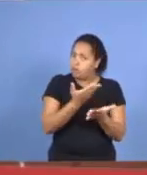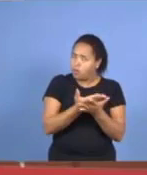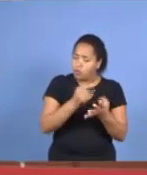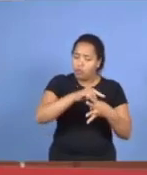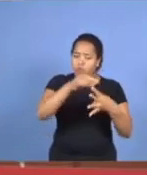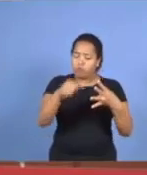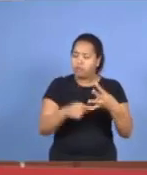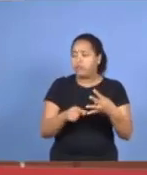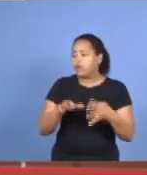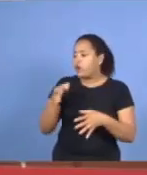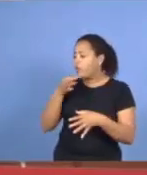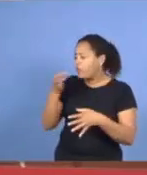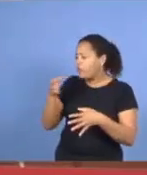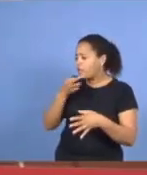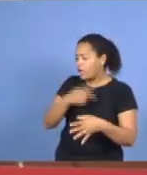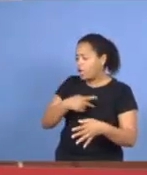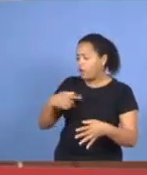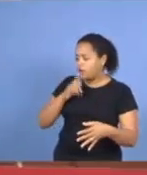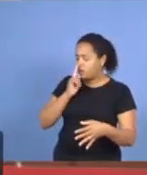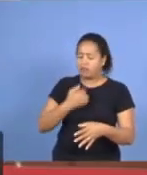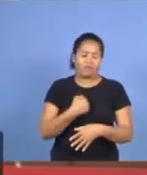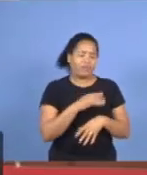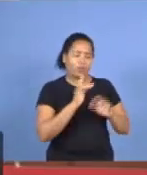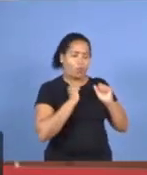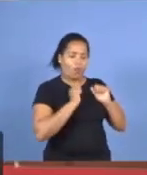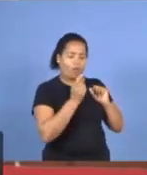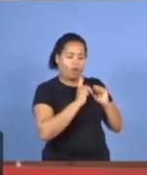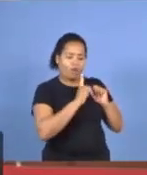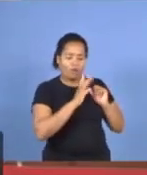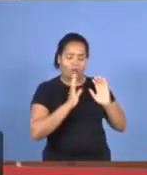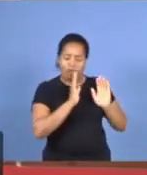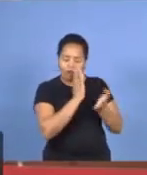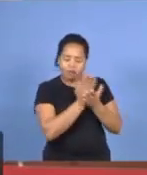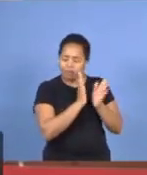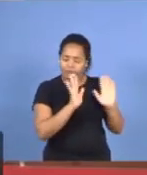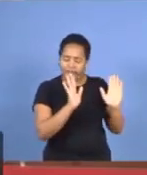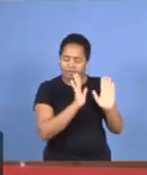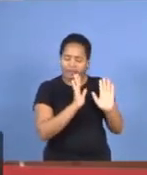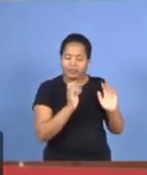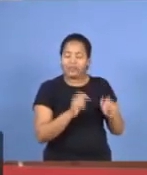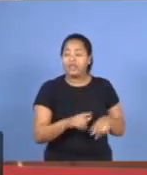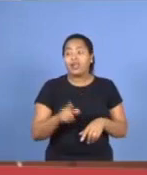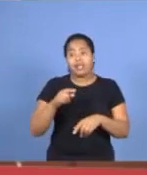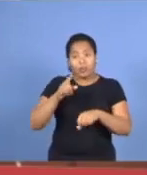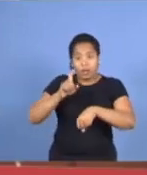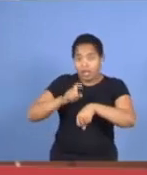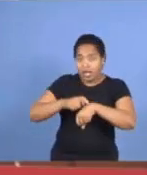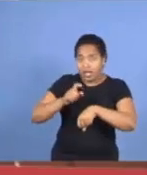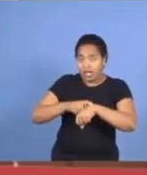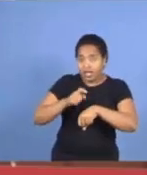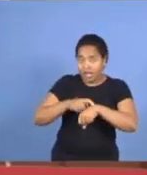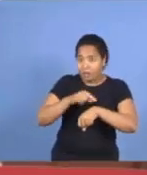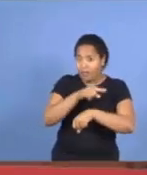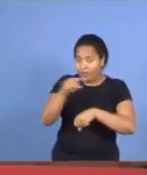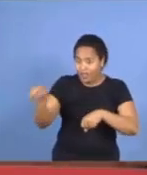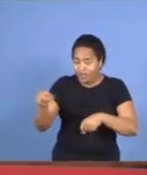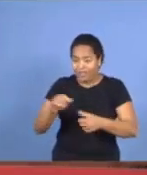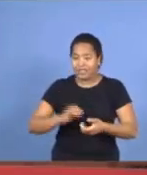Gedeutinho. Não, não, não. Não vai dar o comentário. Então, vamos direto nas perguntas e dar tempo aos irmãos. Eu estou bichado.